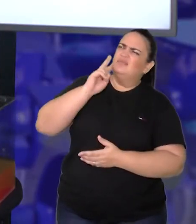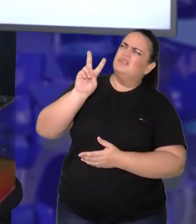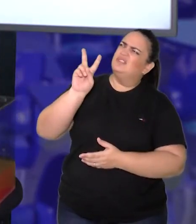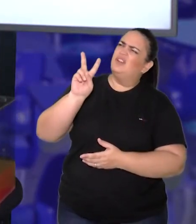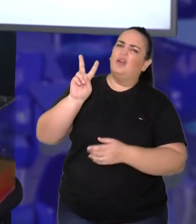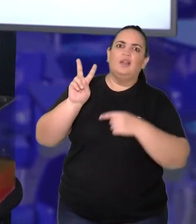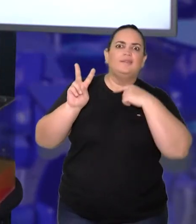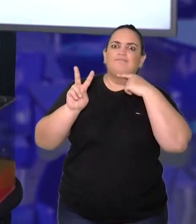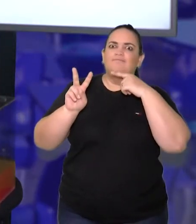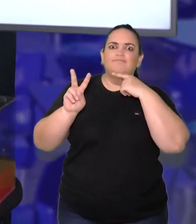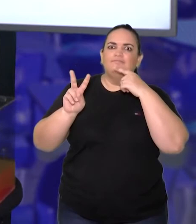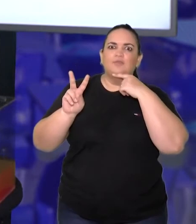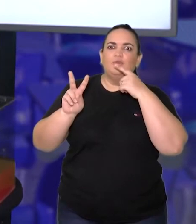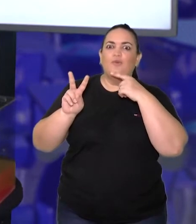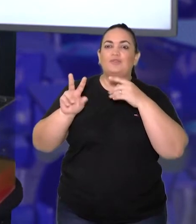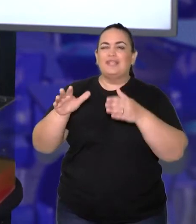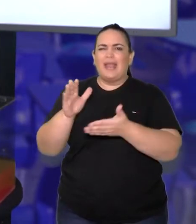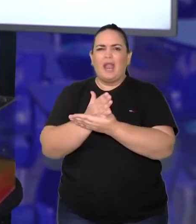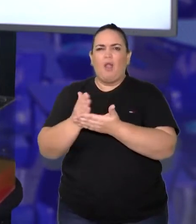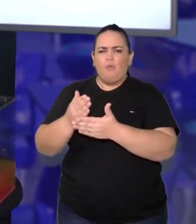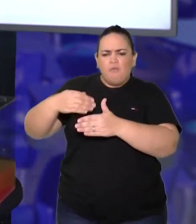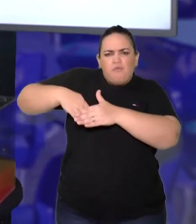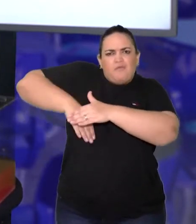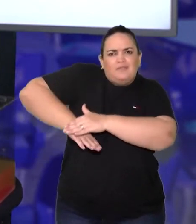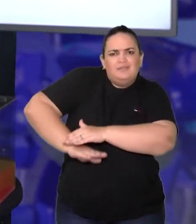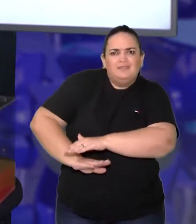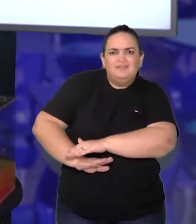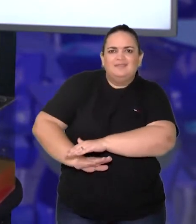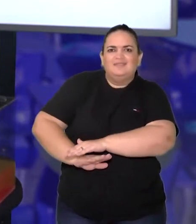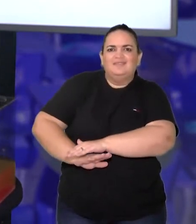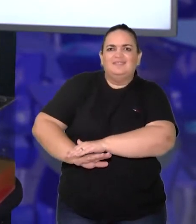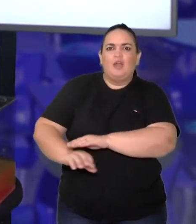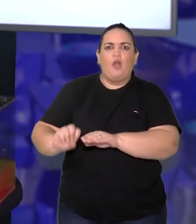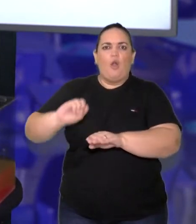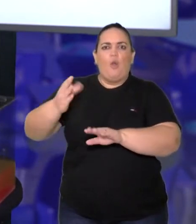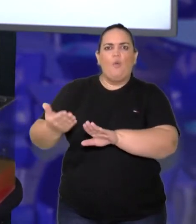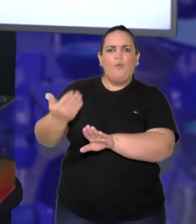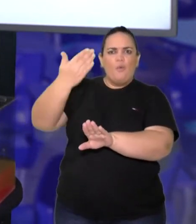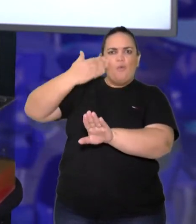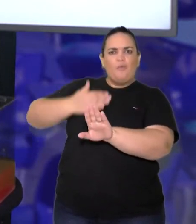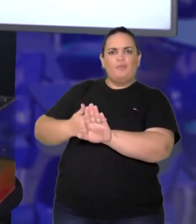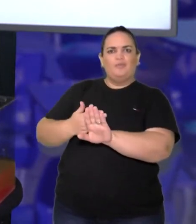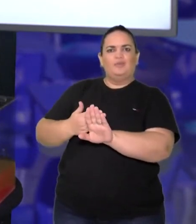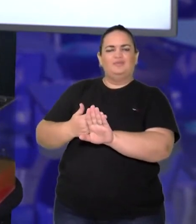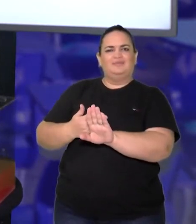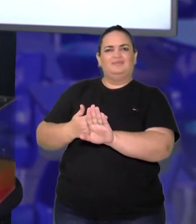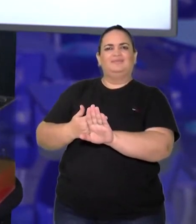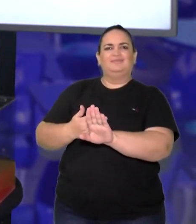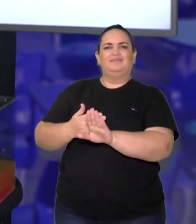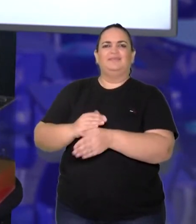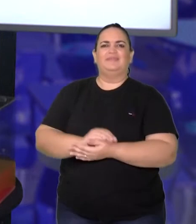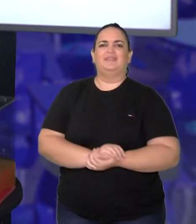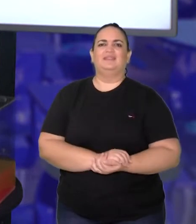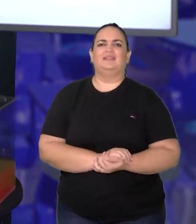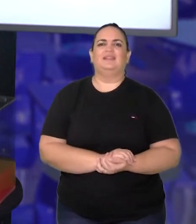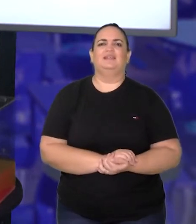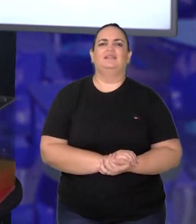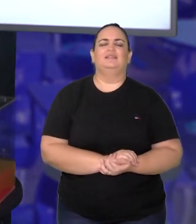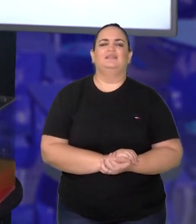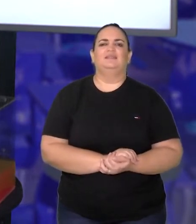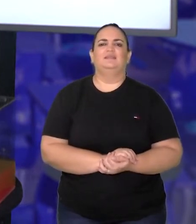alguns cubos que estão por trás. Eles estão escondidos, aparentemente. Não dá para ver por essa vista frontal.